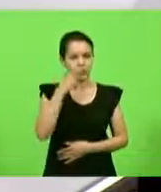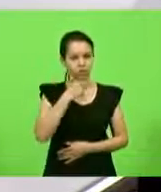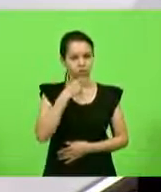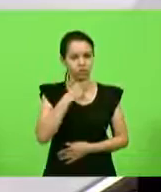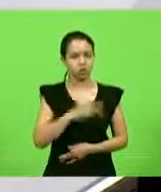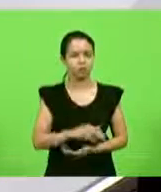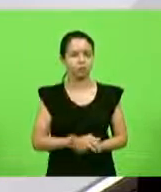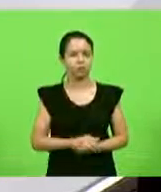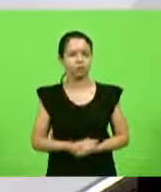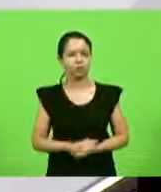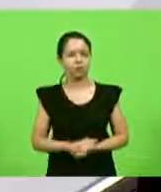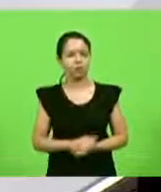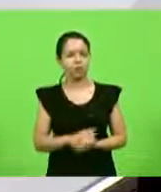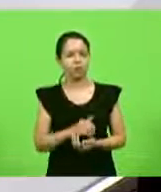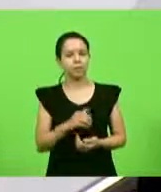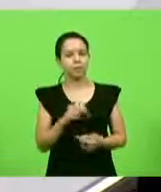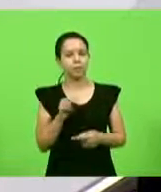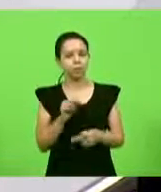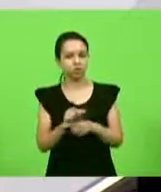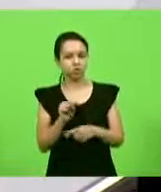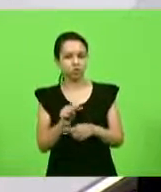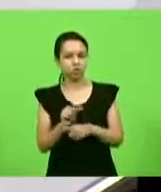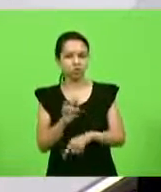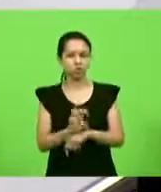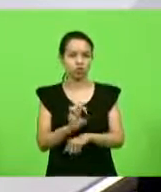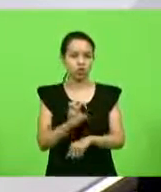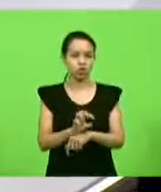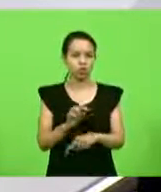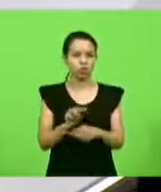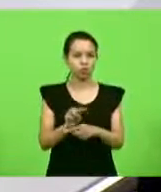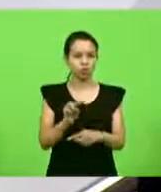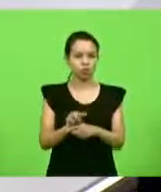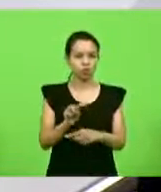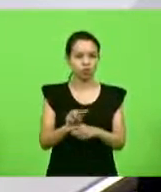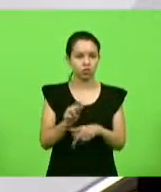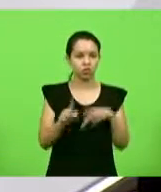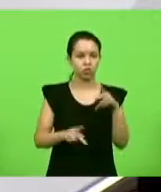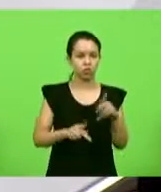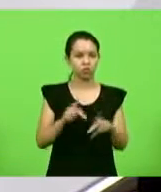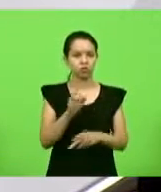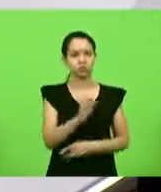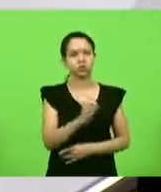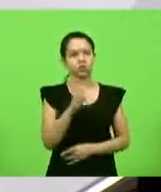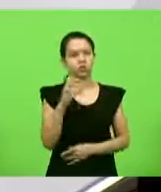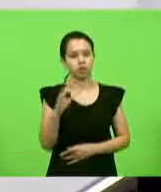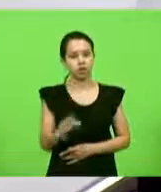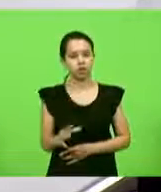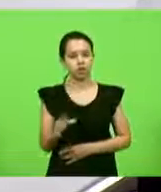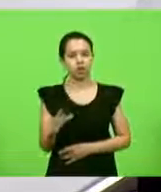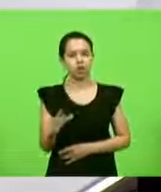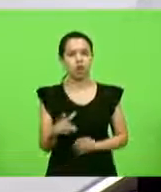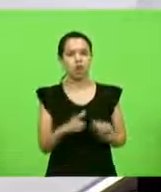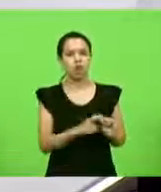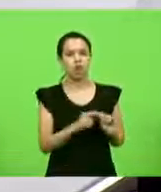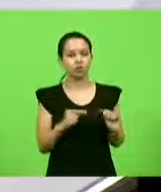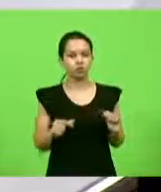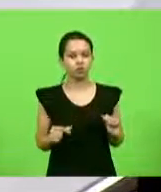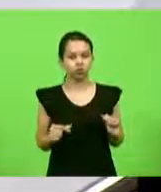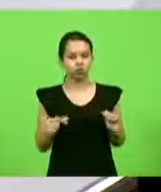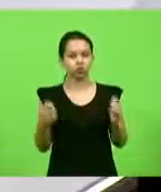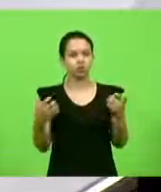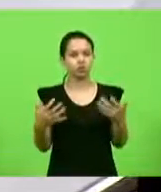proteger o Estado, para proteger os catarinenses, um artigo aonde o governo do Estado